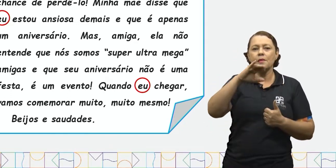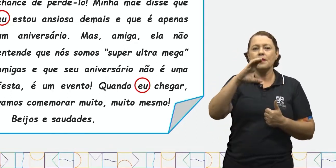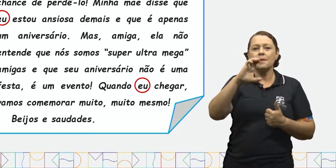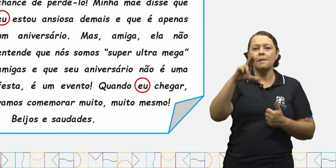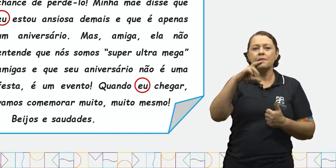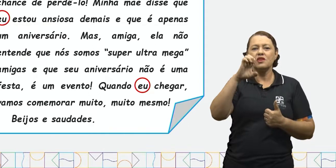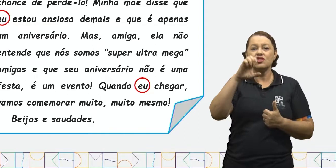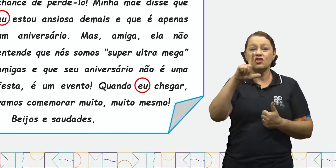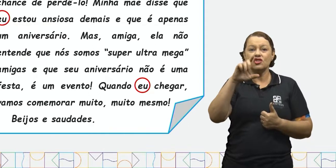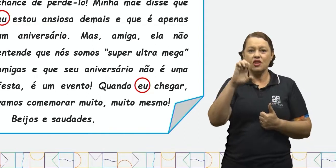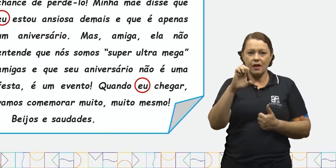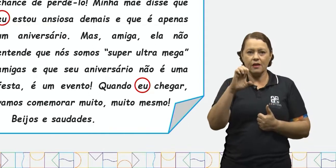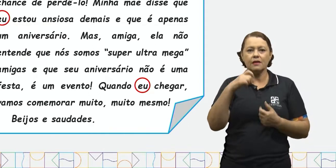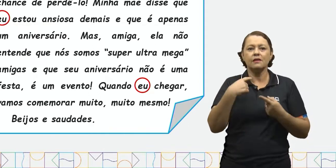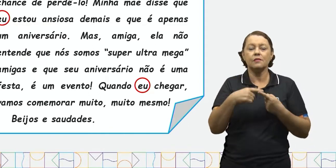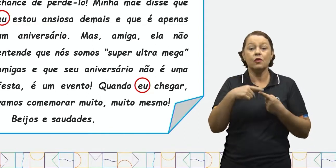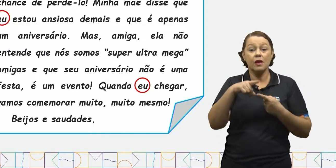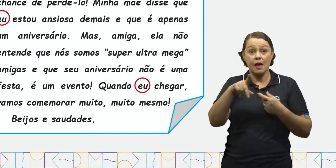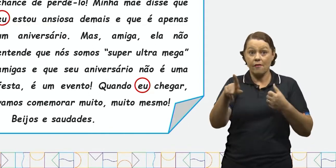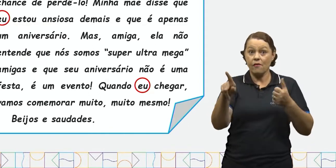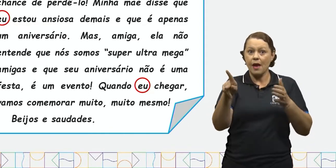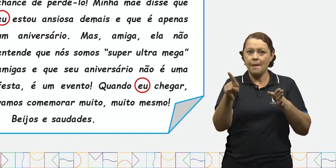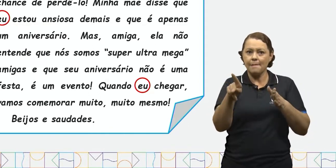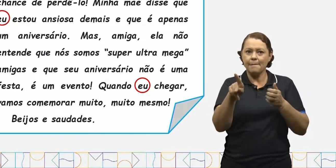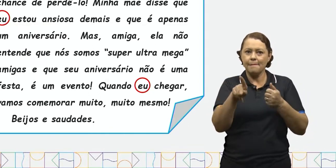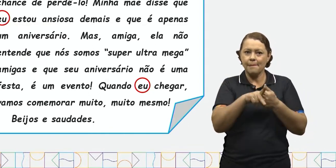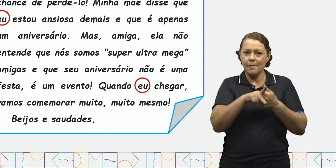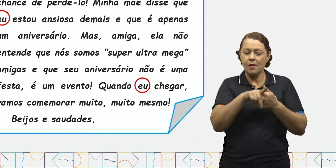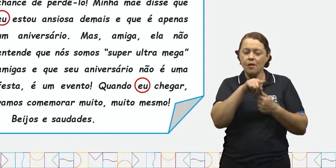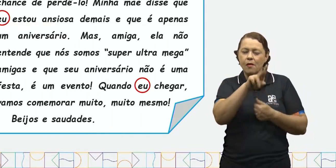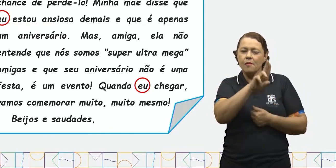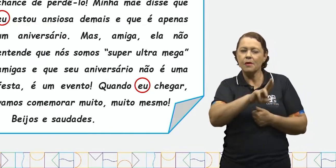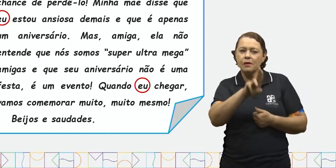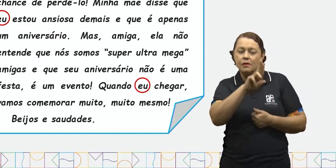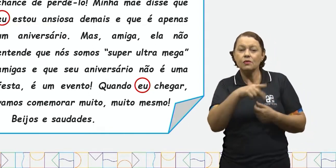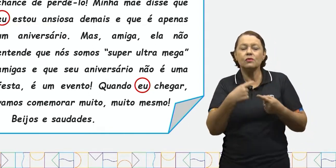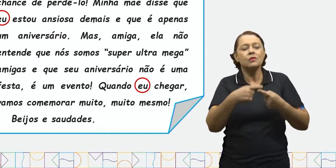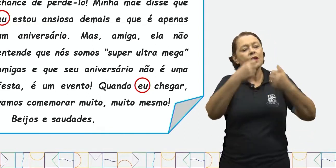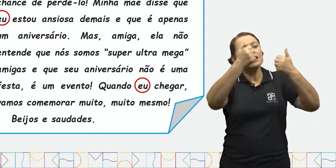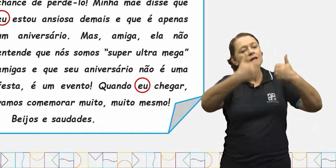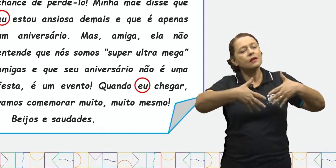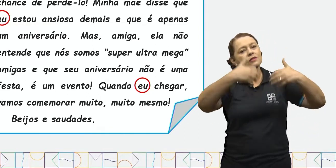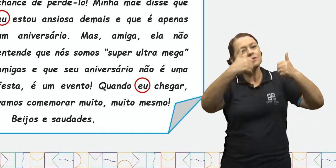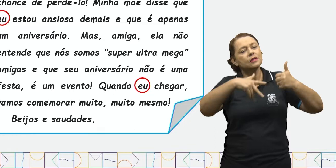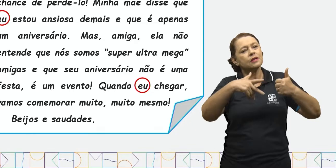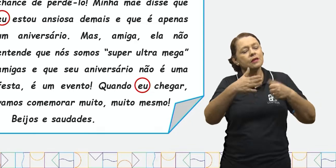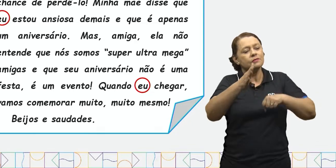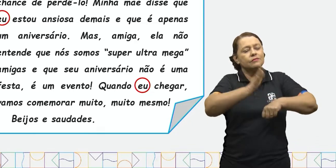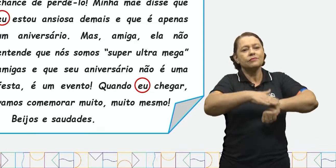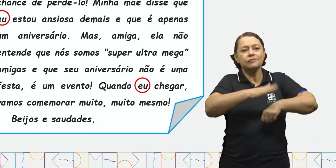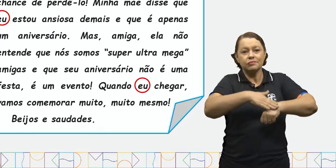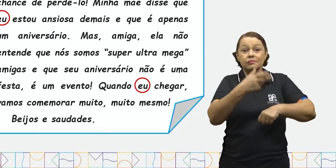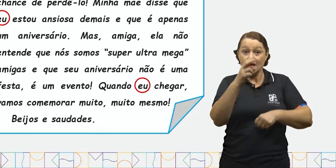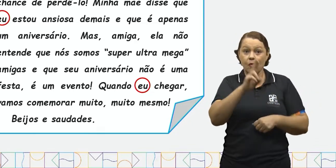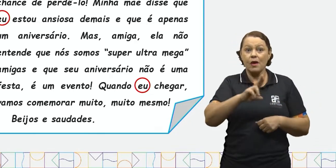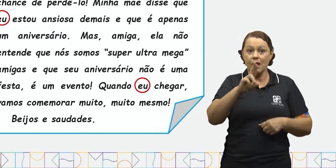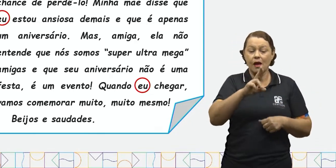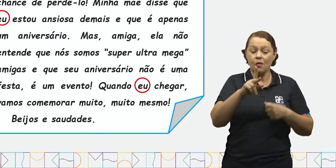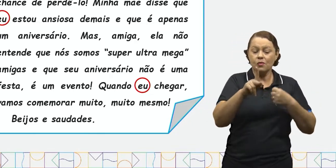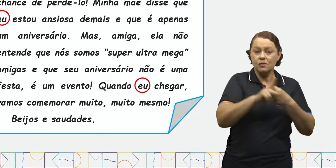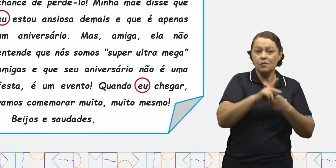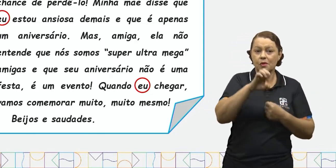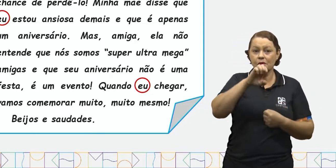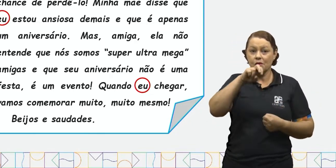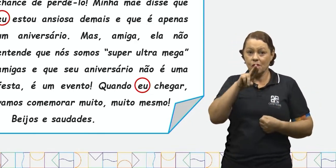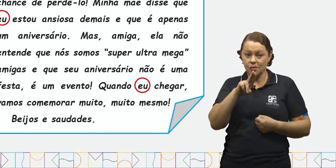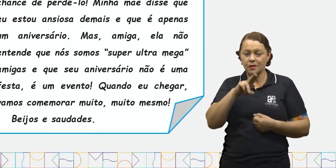a própria Michele. E quando ela fala dela mesma nessa carta, ela utiliza o pronome eu. Outro pronome